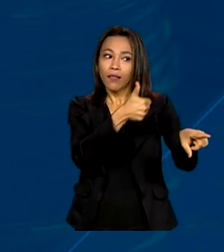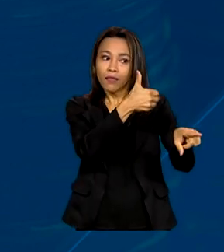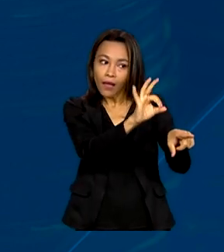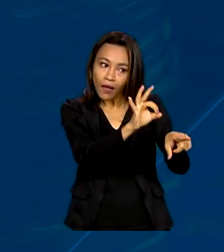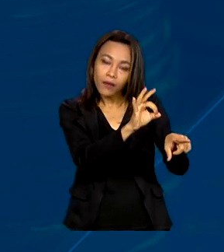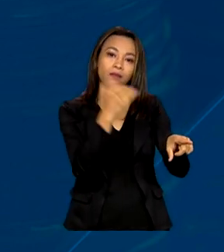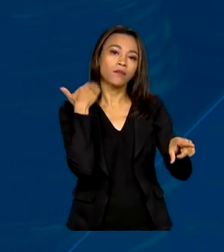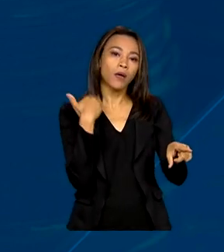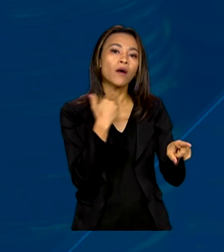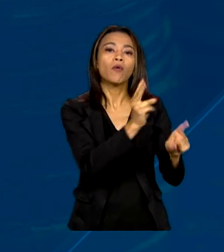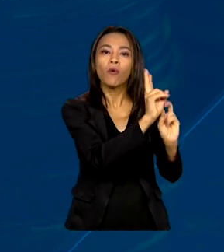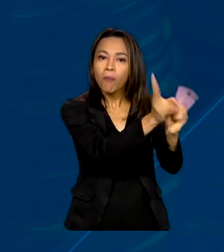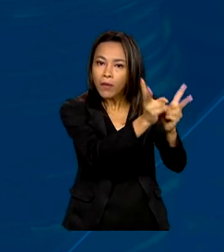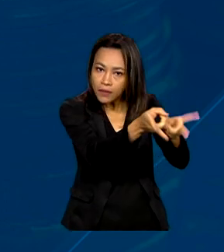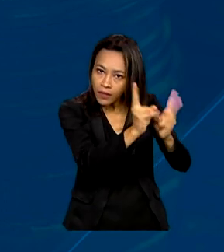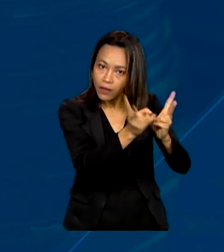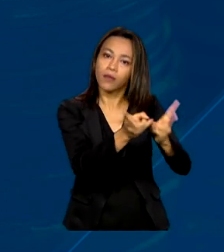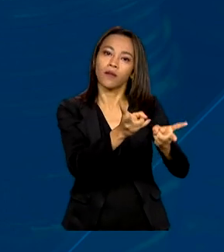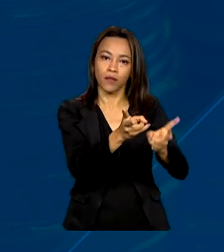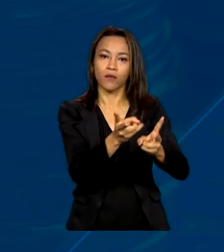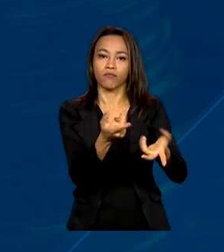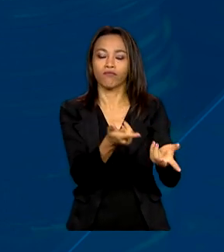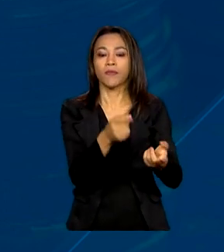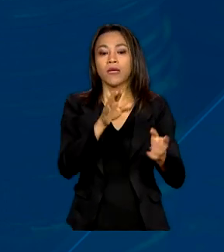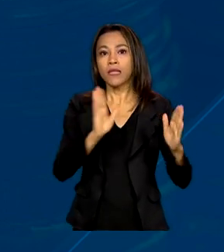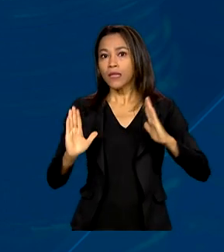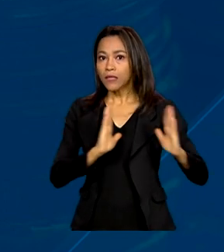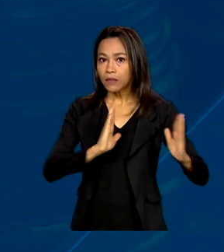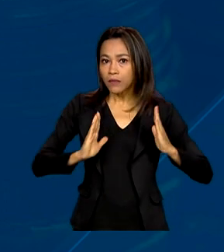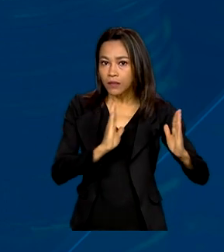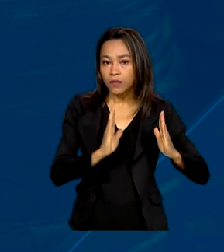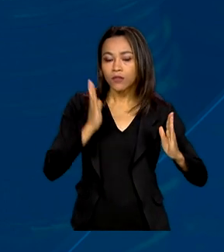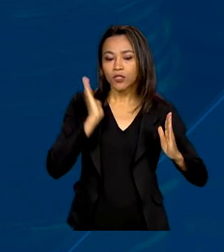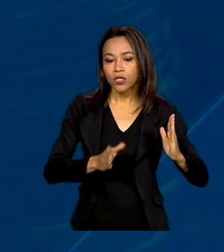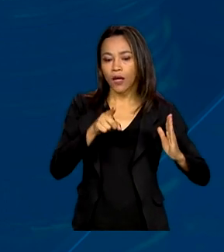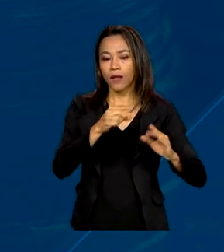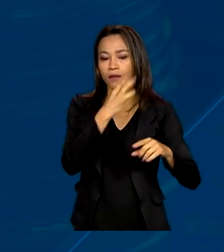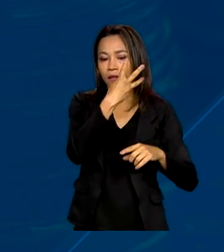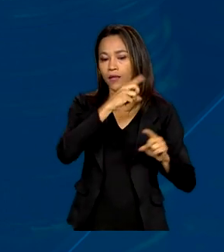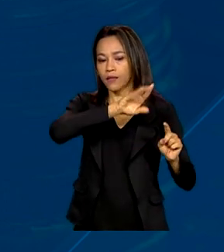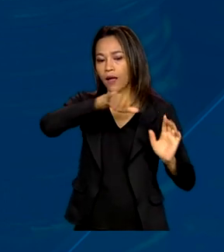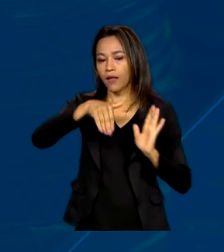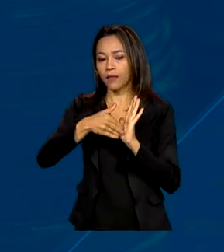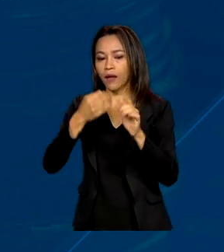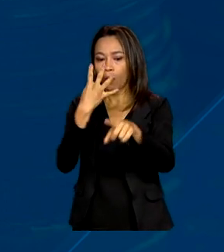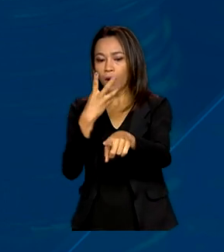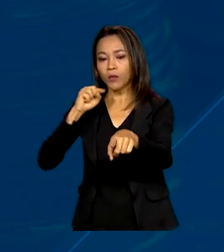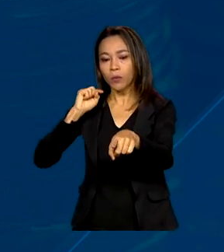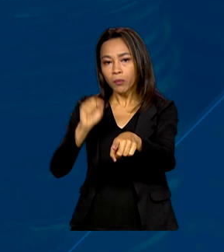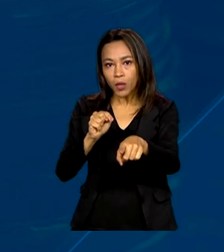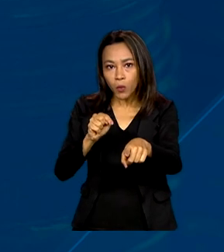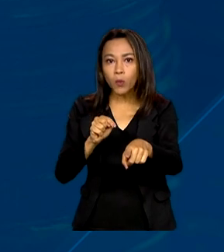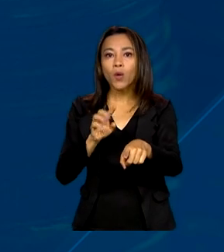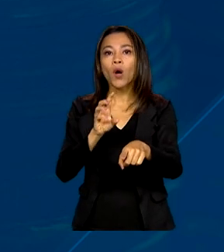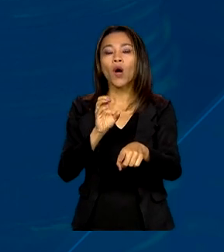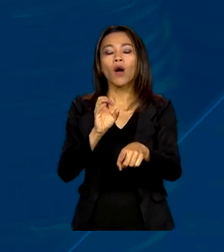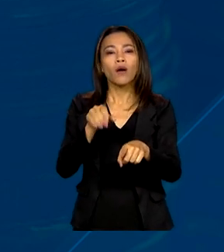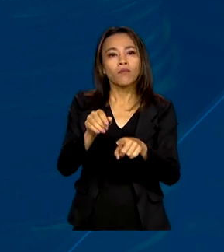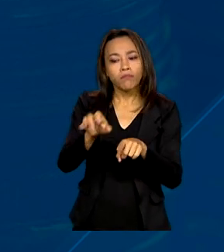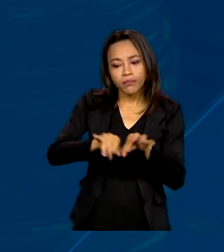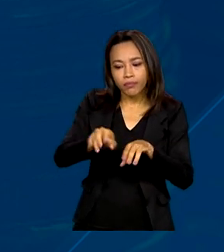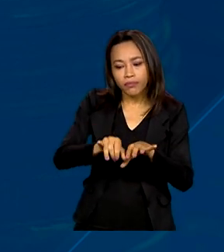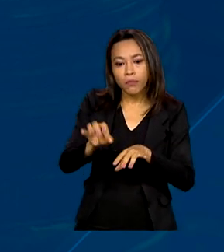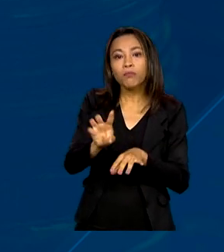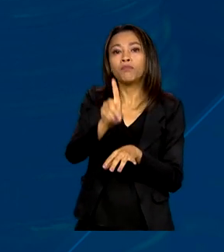continuaram oferecendo. Nesse período, foram realizadas entre 3 a 4 mil operações por dia, somando